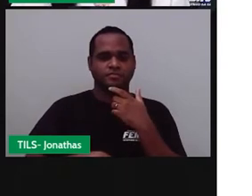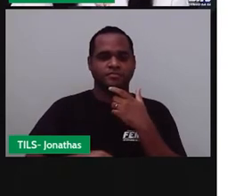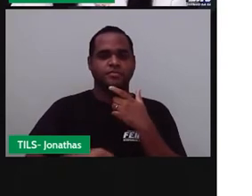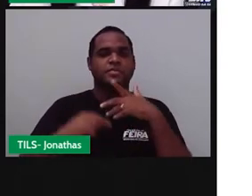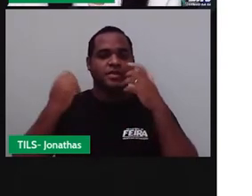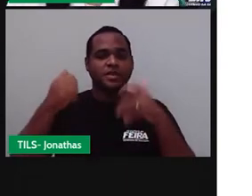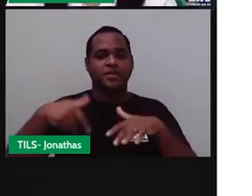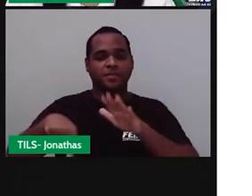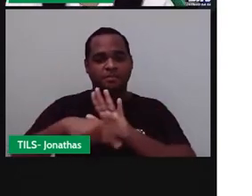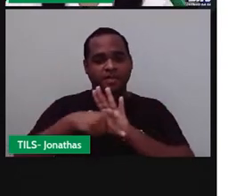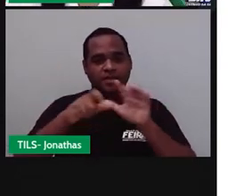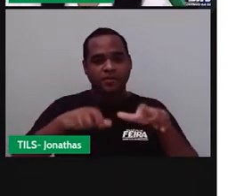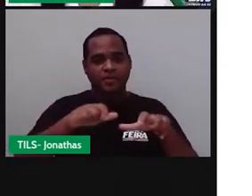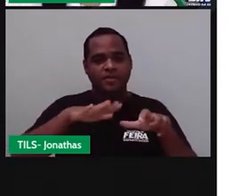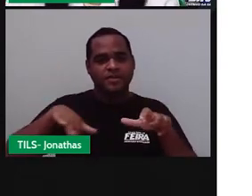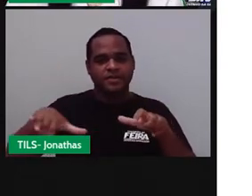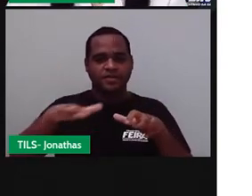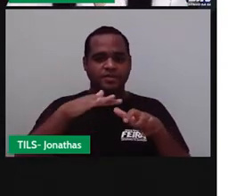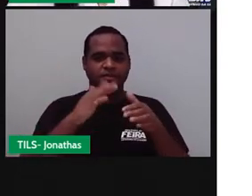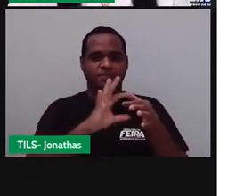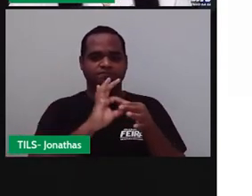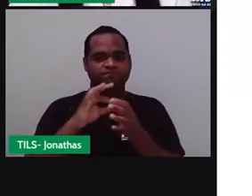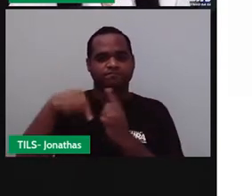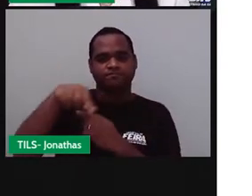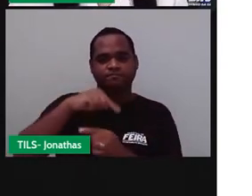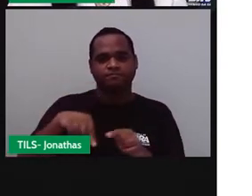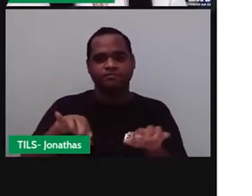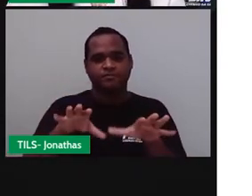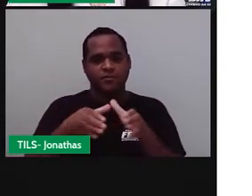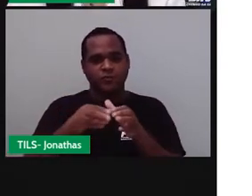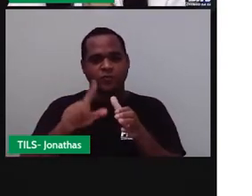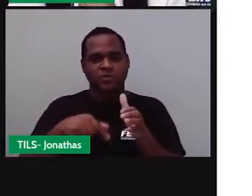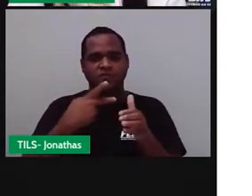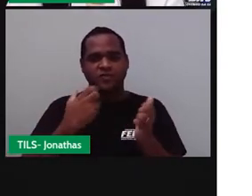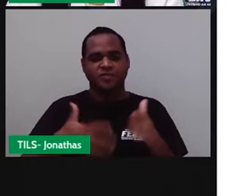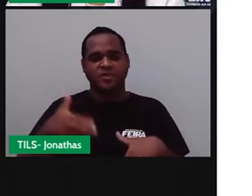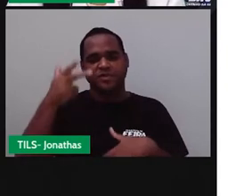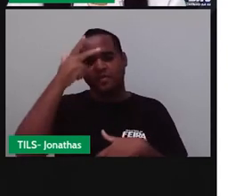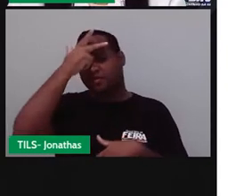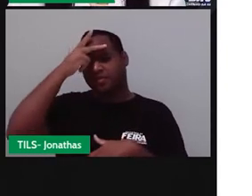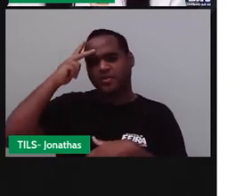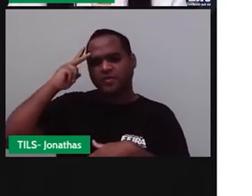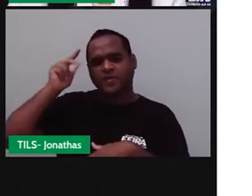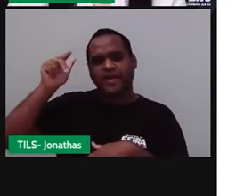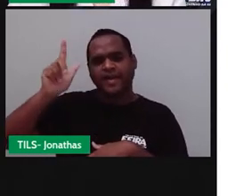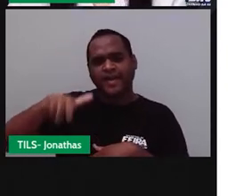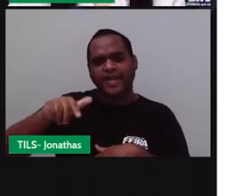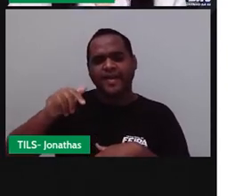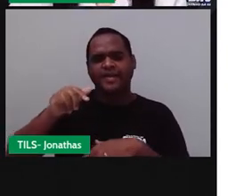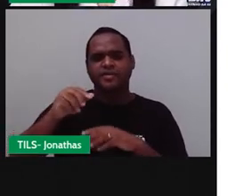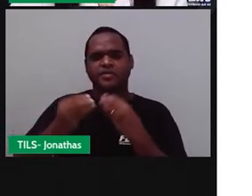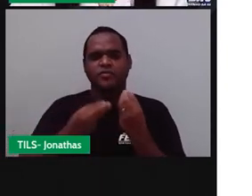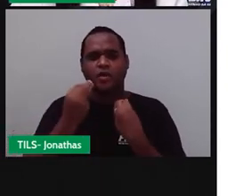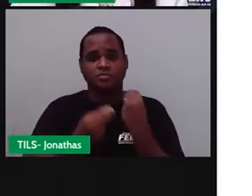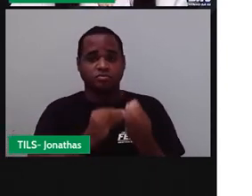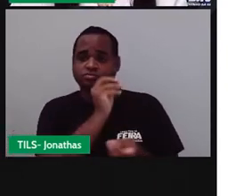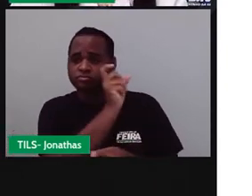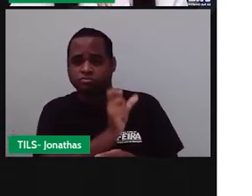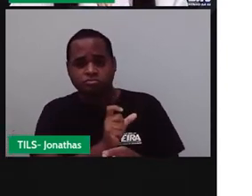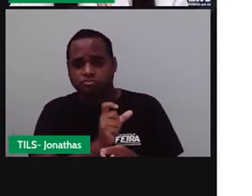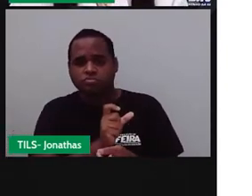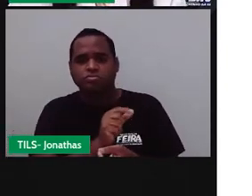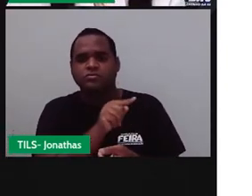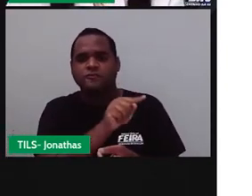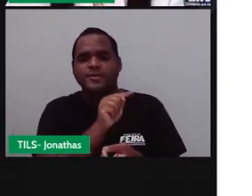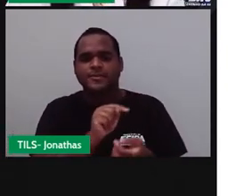Então, pertencer a um lugar significa ter uma conexão com a organização ou com um grupo de pessoas que fazem com que